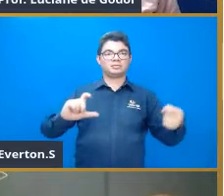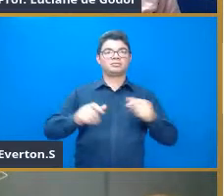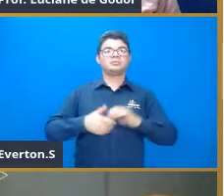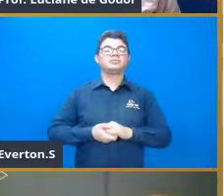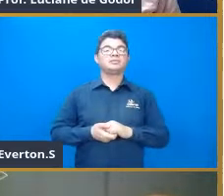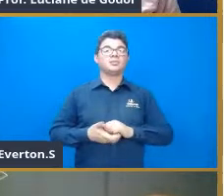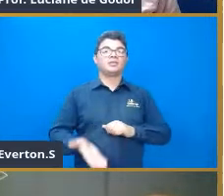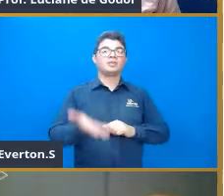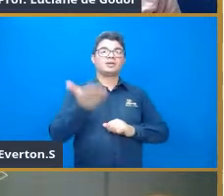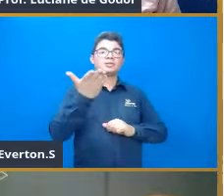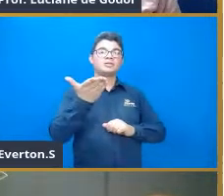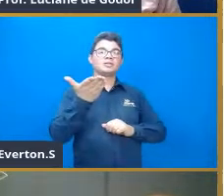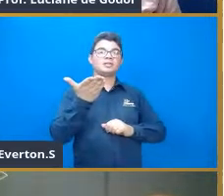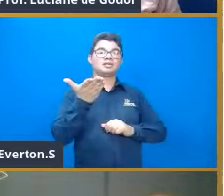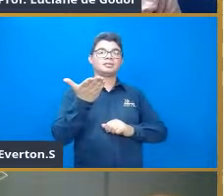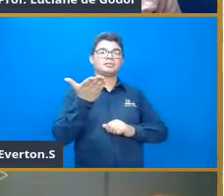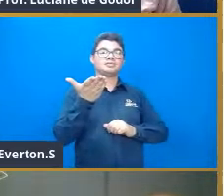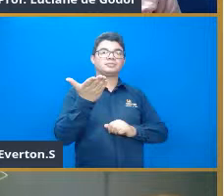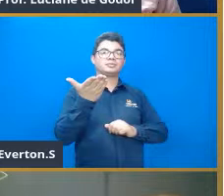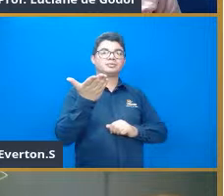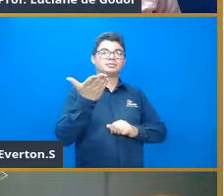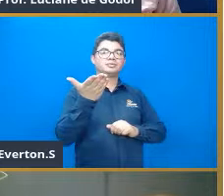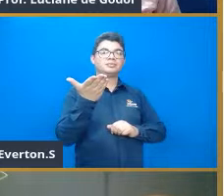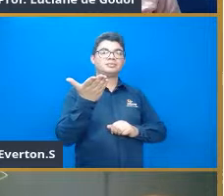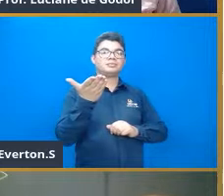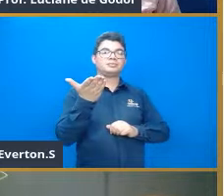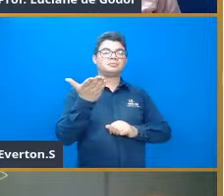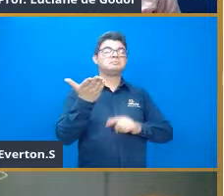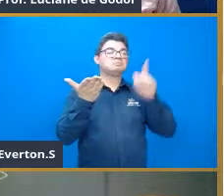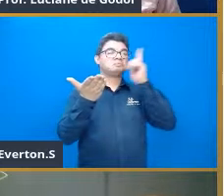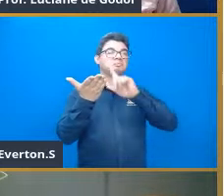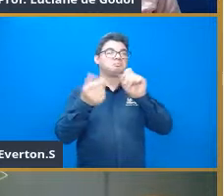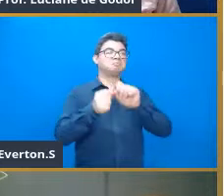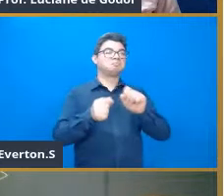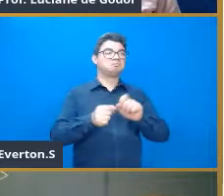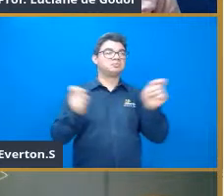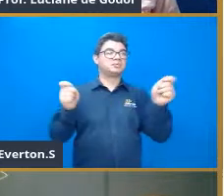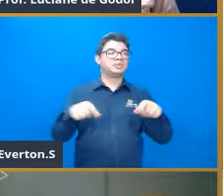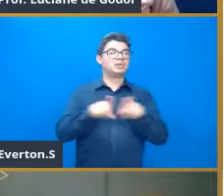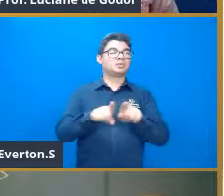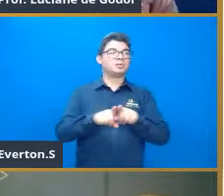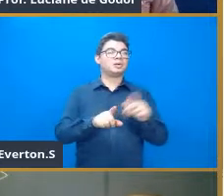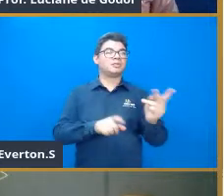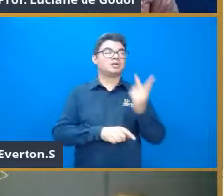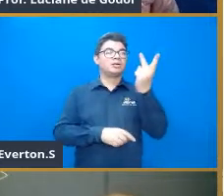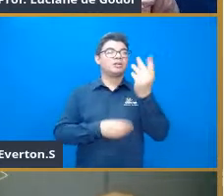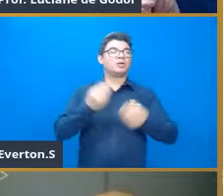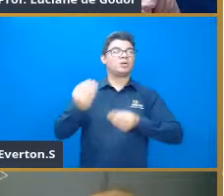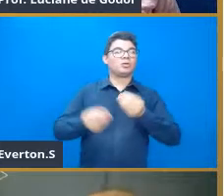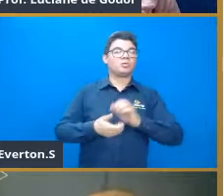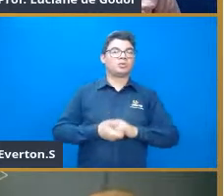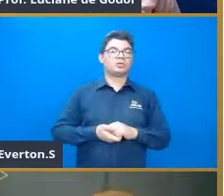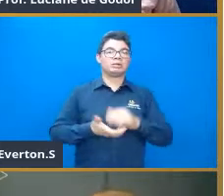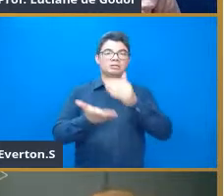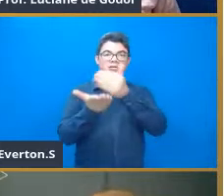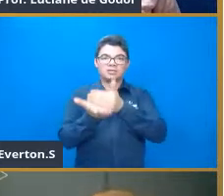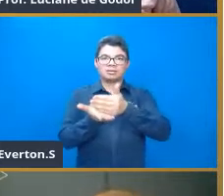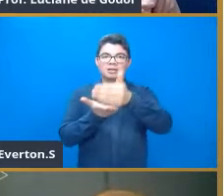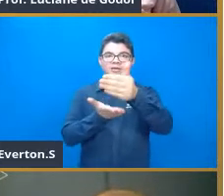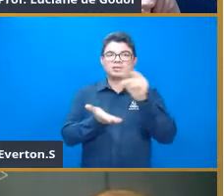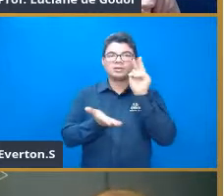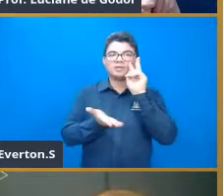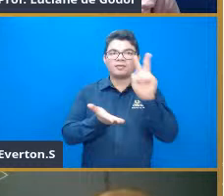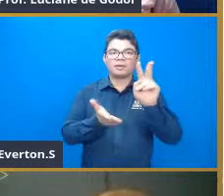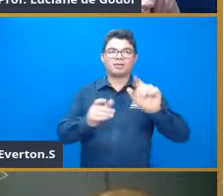e fazer lá, elevado a zero, elevado a um, elevado a dois, e assim por diante. Esse valor aqui é o valor inicial lá, então se a gente olhar na tabela,